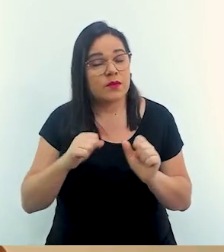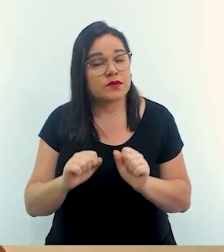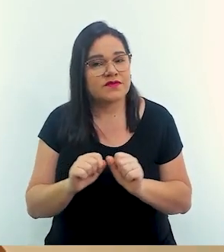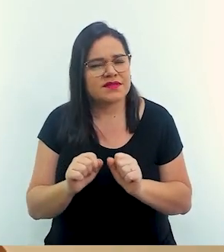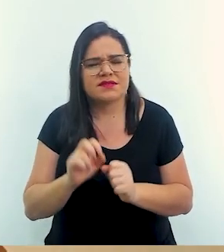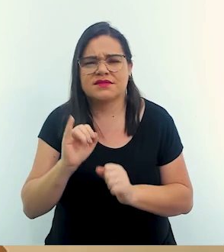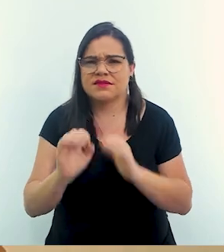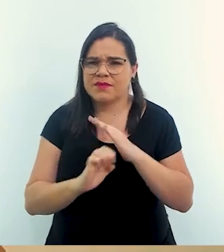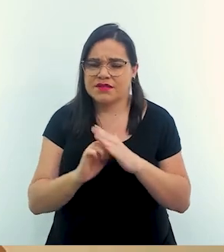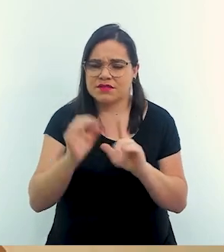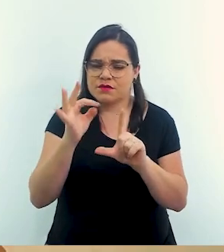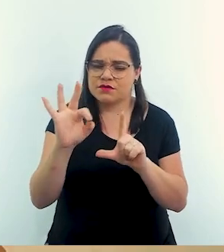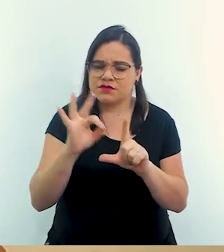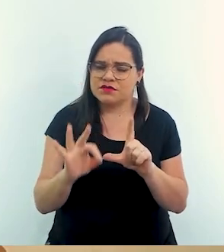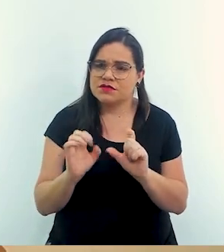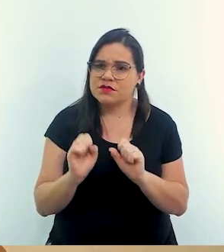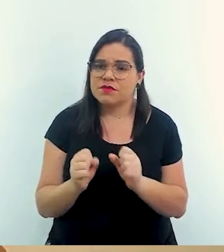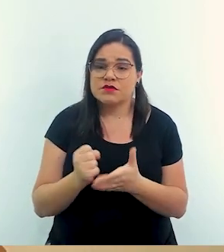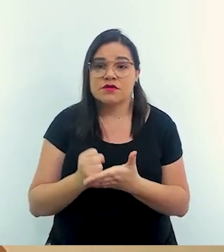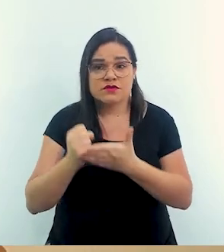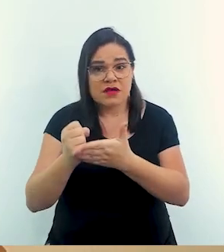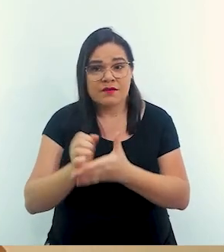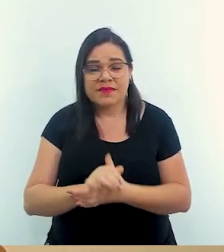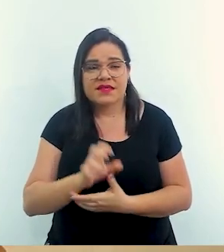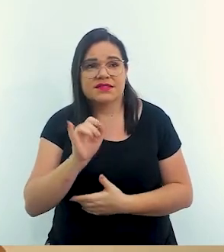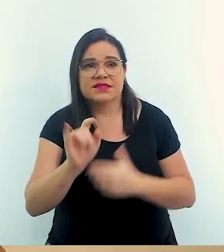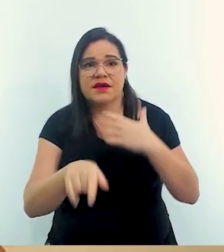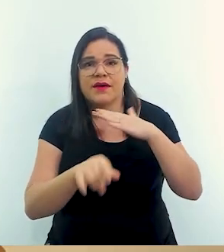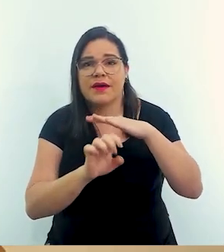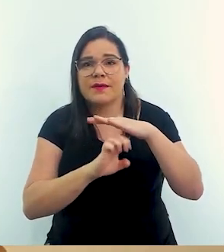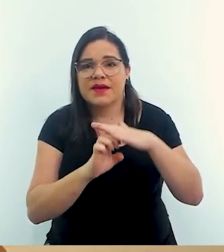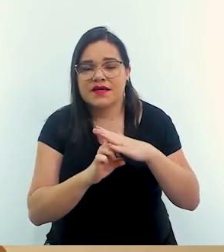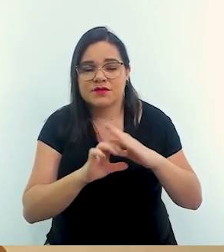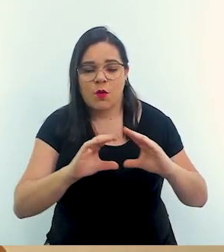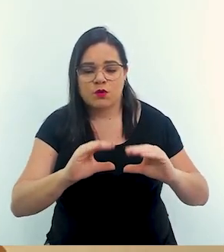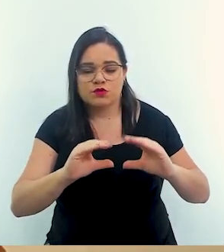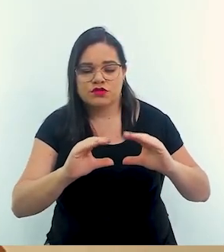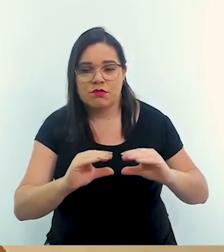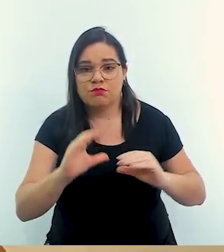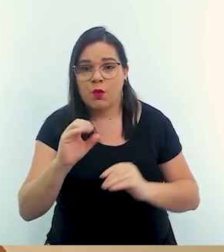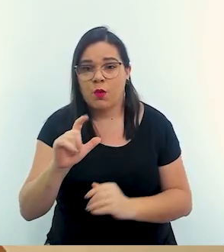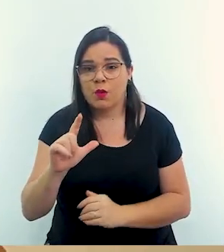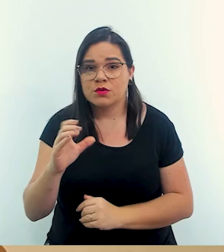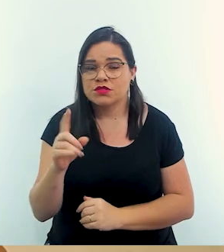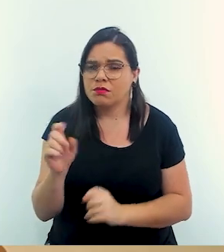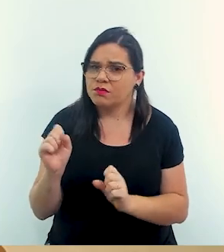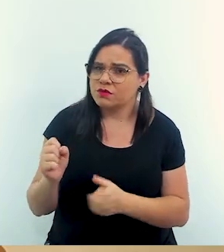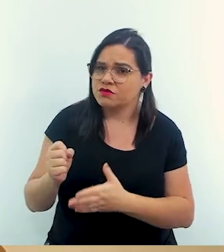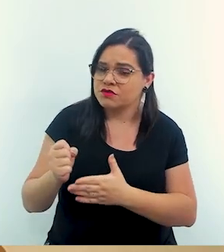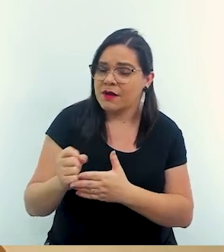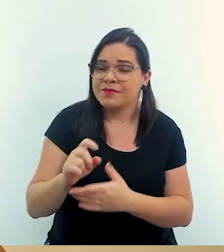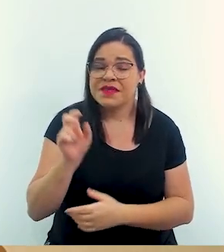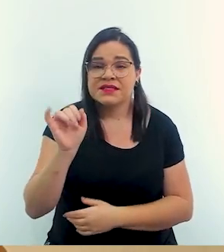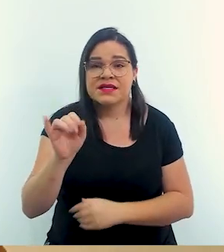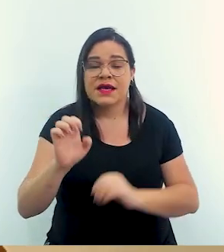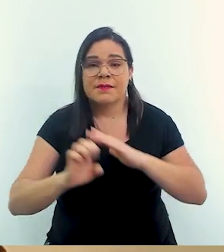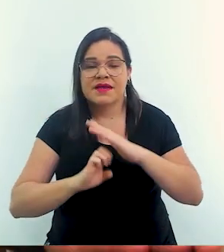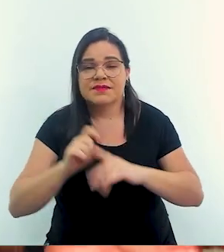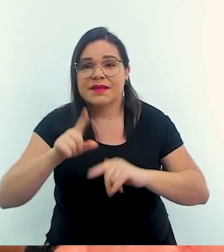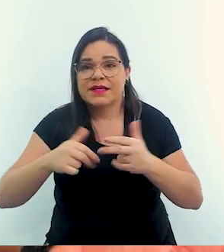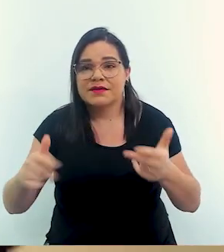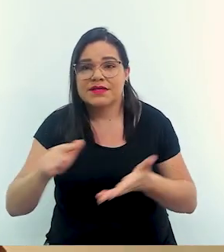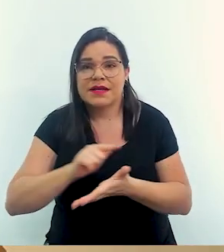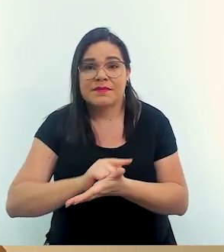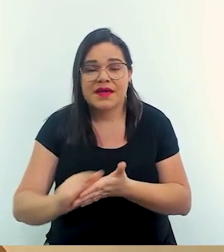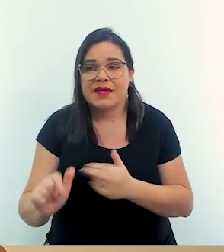pode fazer se a gente é uma empresa de logística eu posso ajudar se eu sou uma empresa por exemplo de colchão que produz colchão eu posso ajudar se eu sou uma empresa